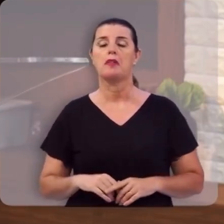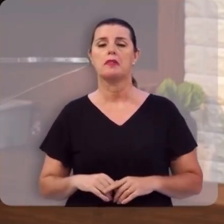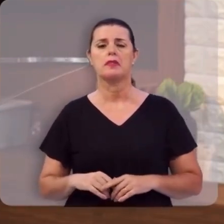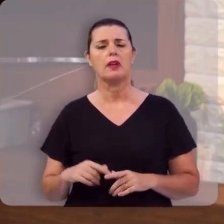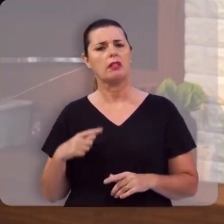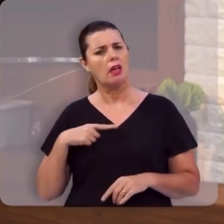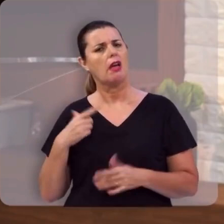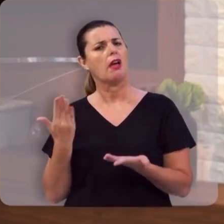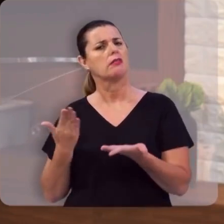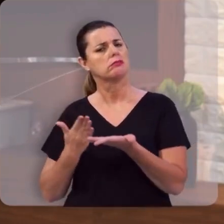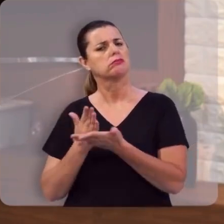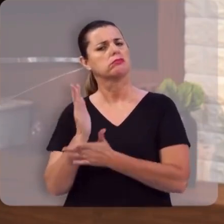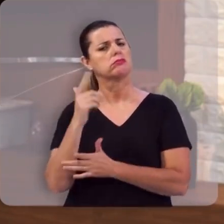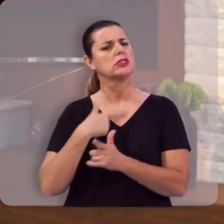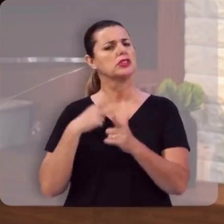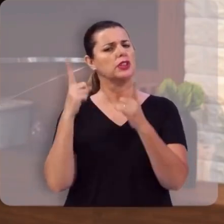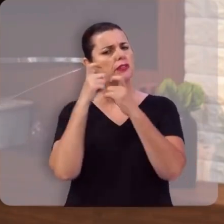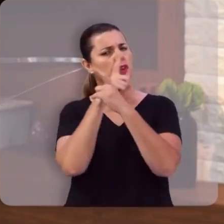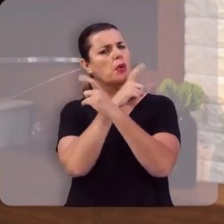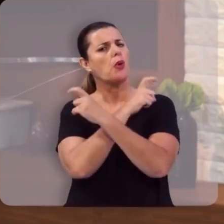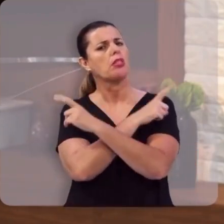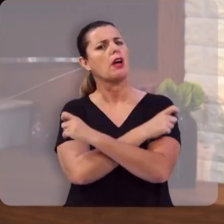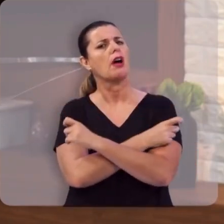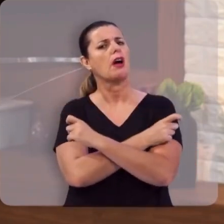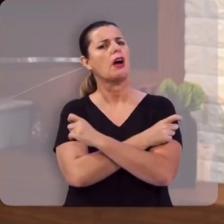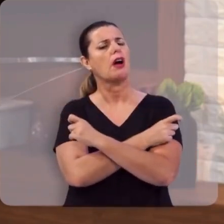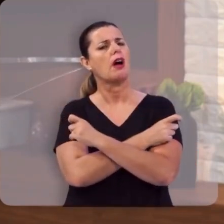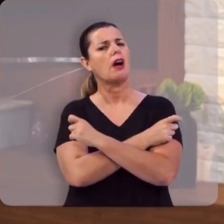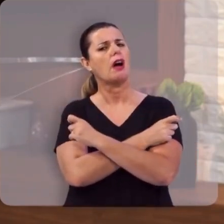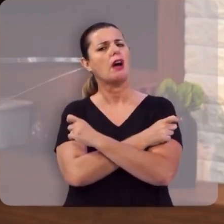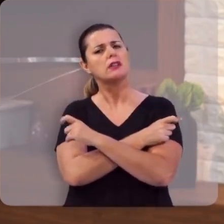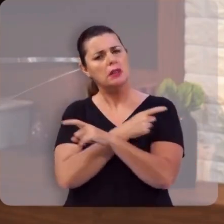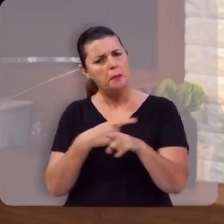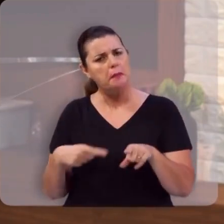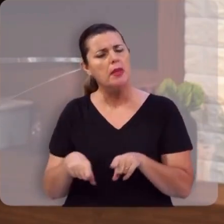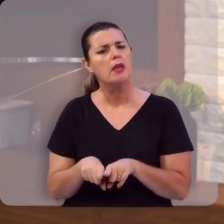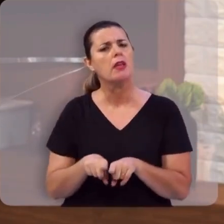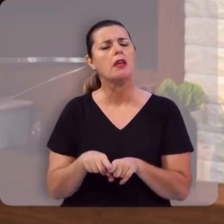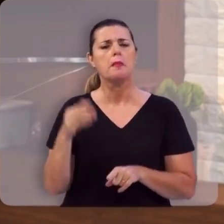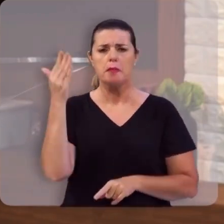ele passa pelos vales escuros e sombrios das provações também,